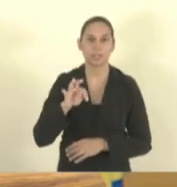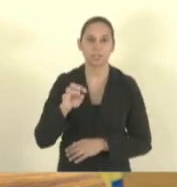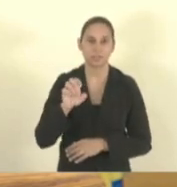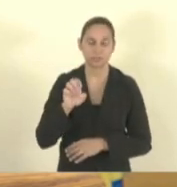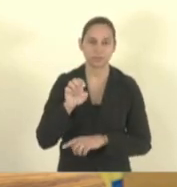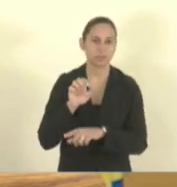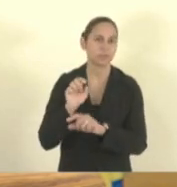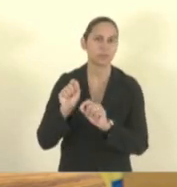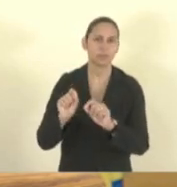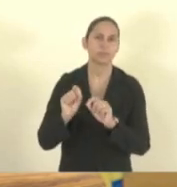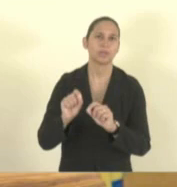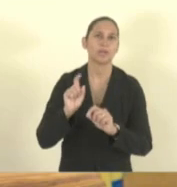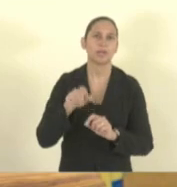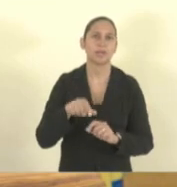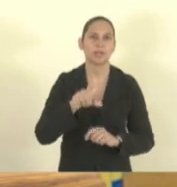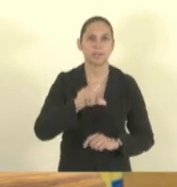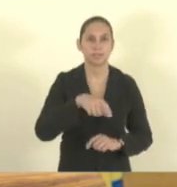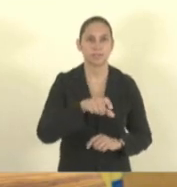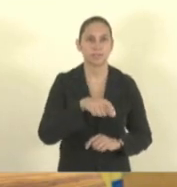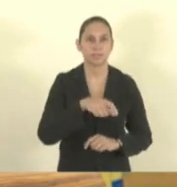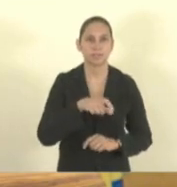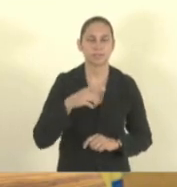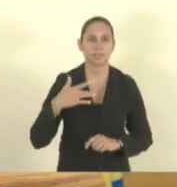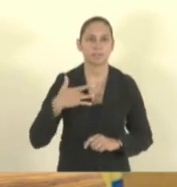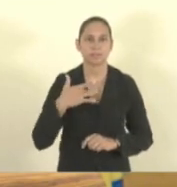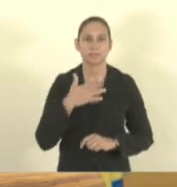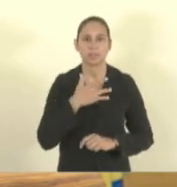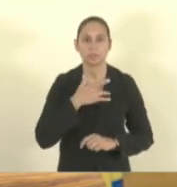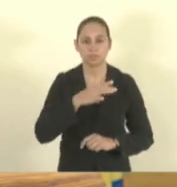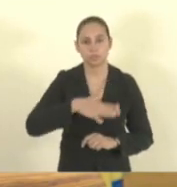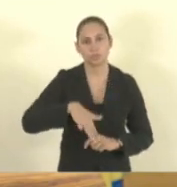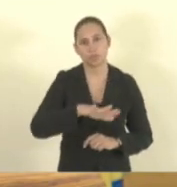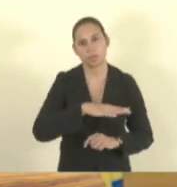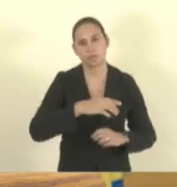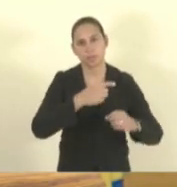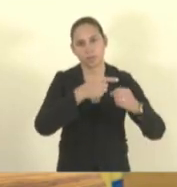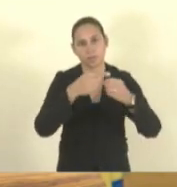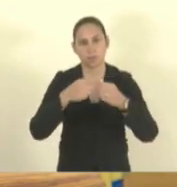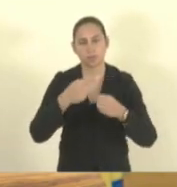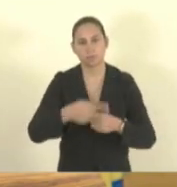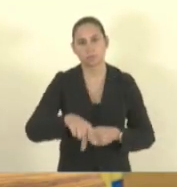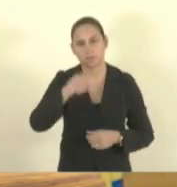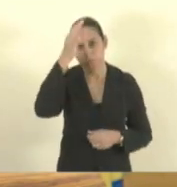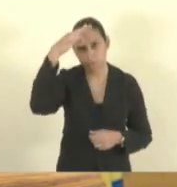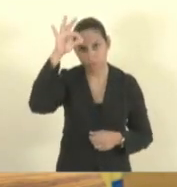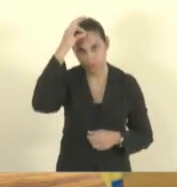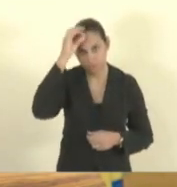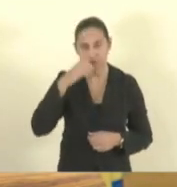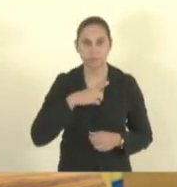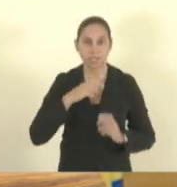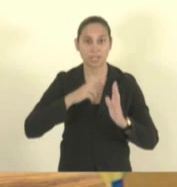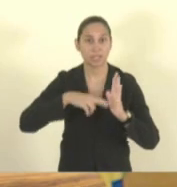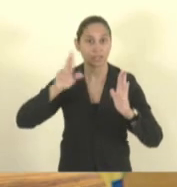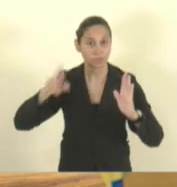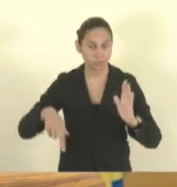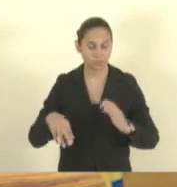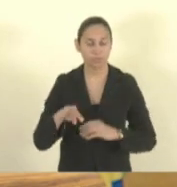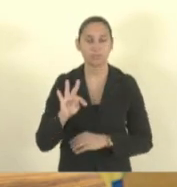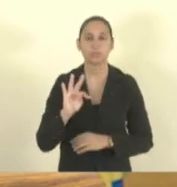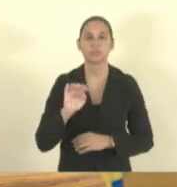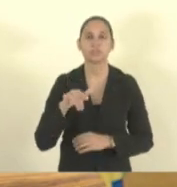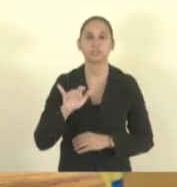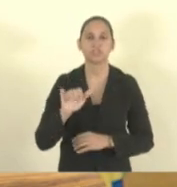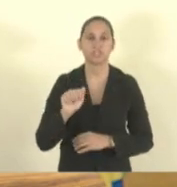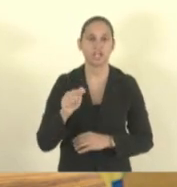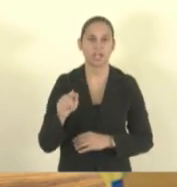plano de saúde mental na rede de ensino do Estado do Espírito Santo, sob a relatoria do deputado Tiago Hoffman. Projeto de lei